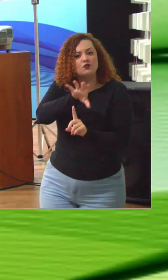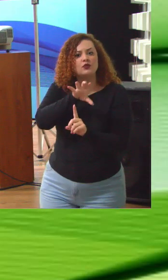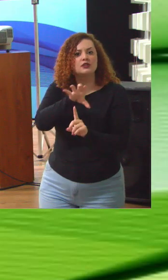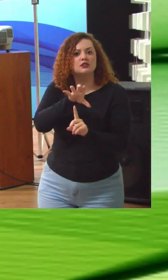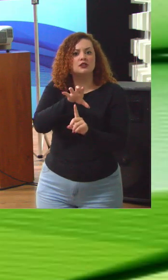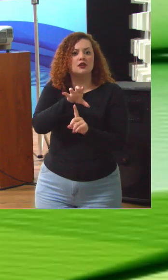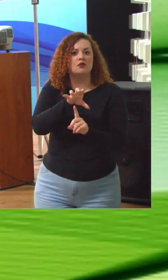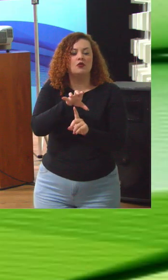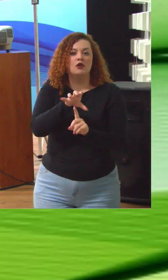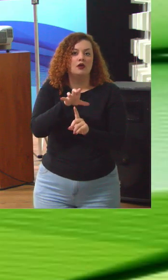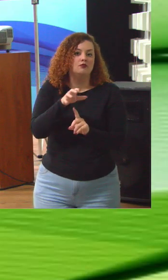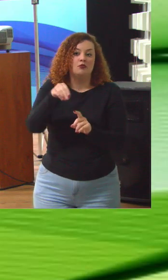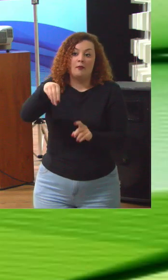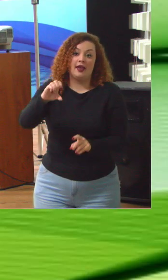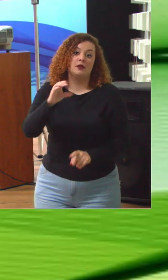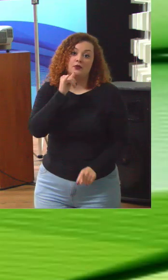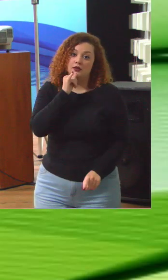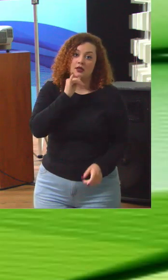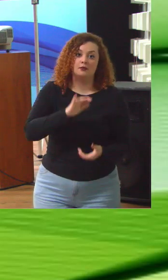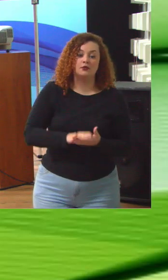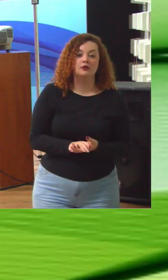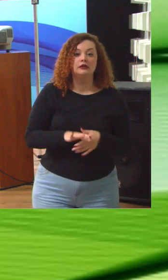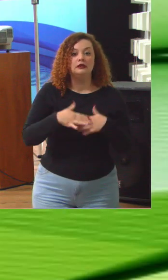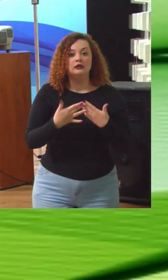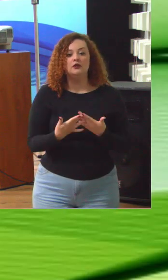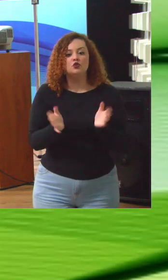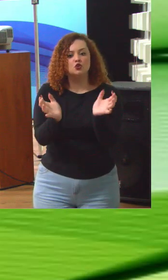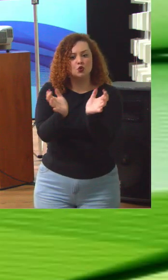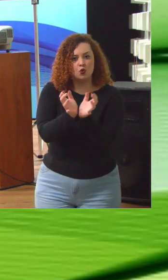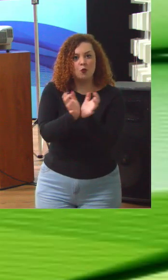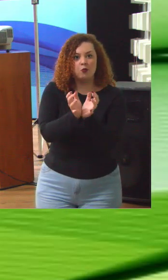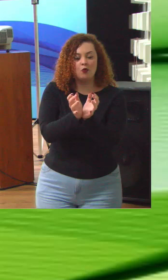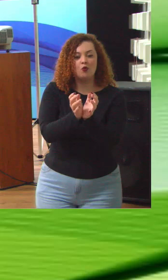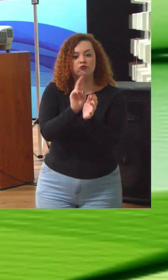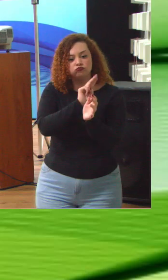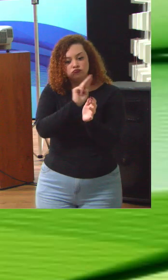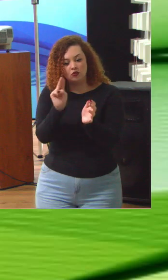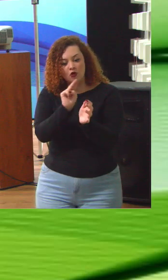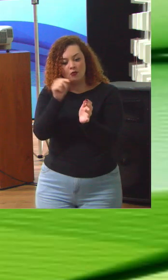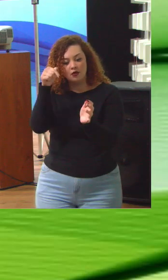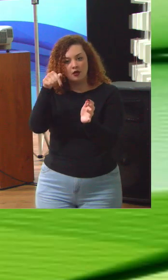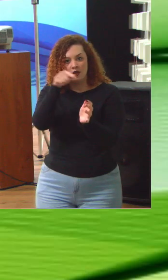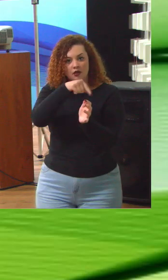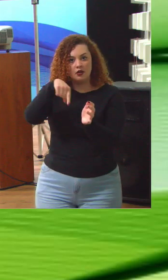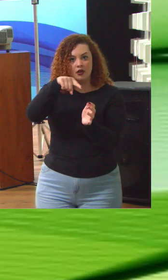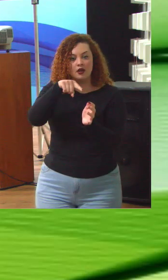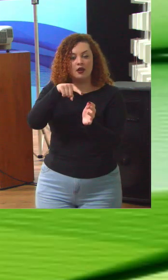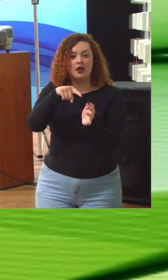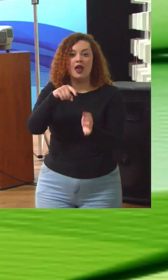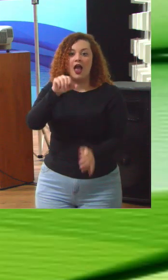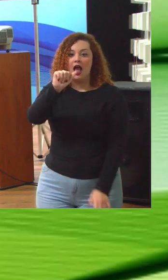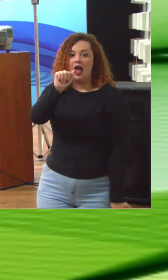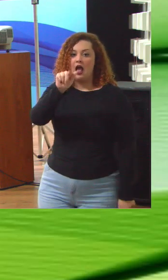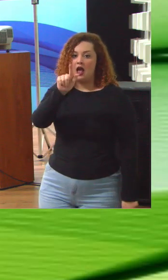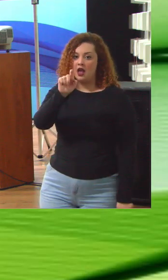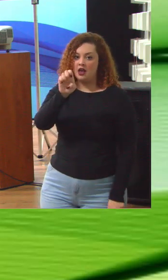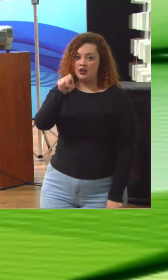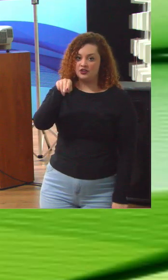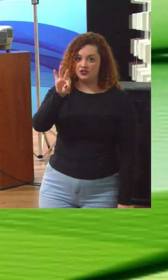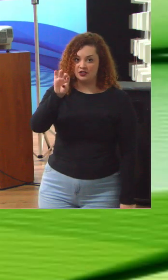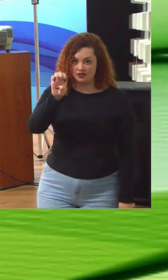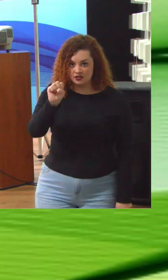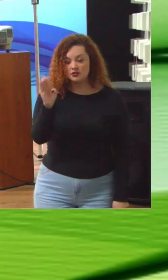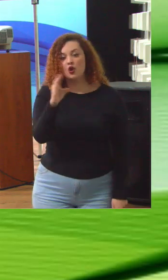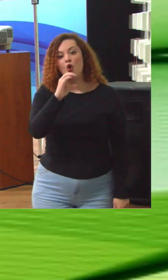das diretrizes do próprio MEC. Esse grupo de agentes nós chamamos de agentes governantes. São aquelas